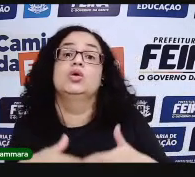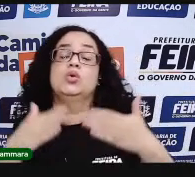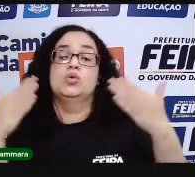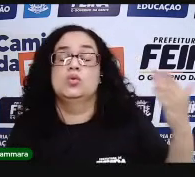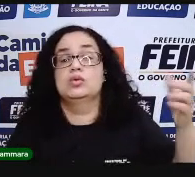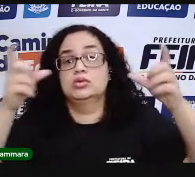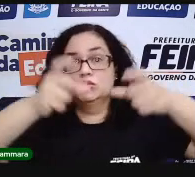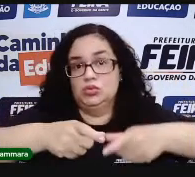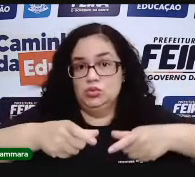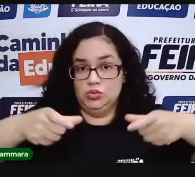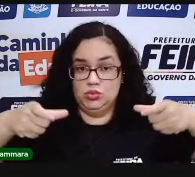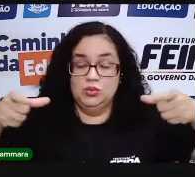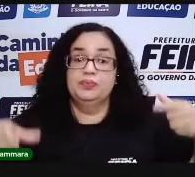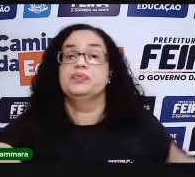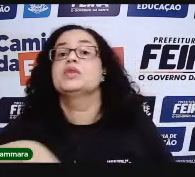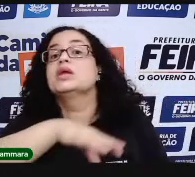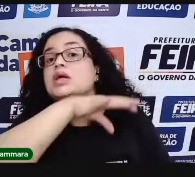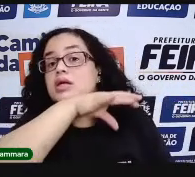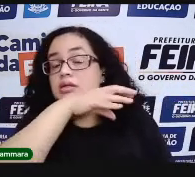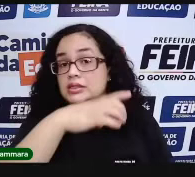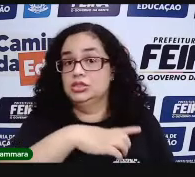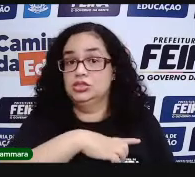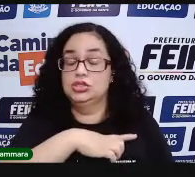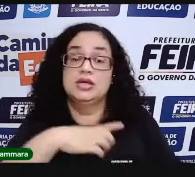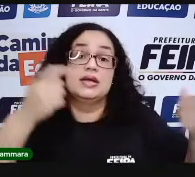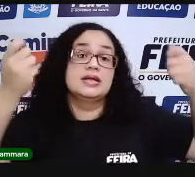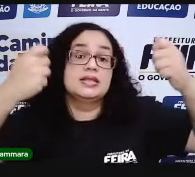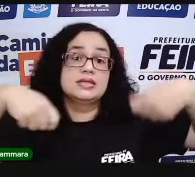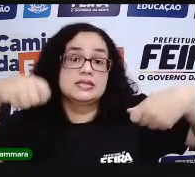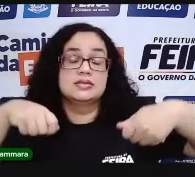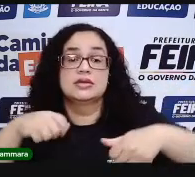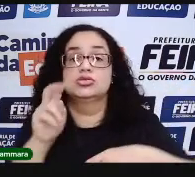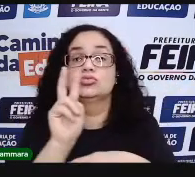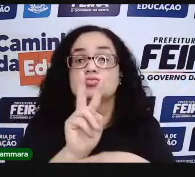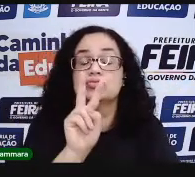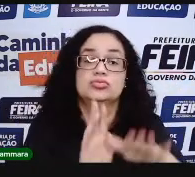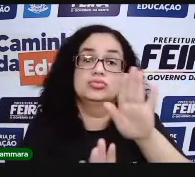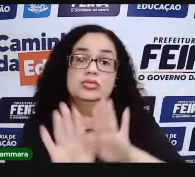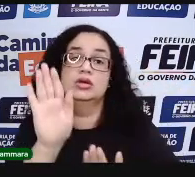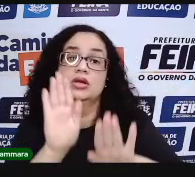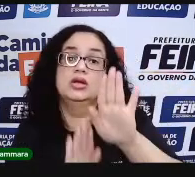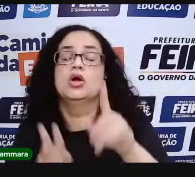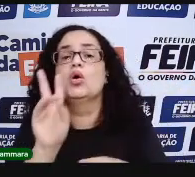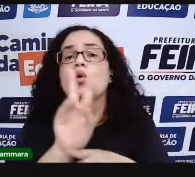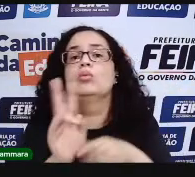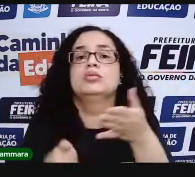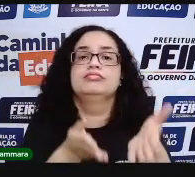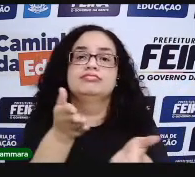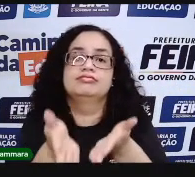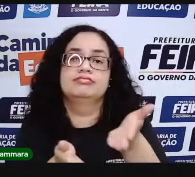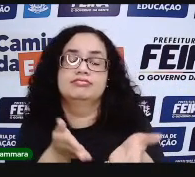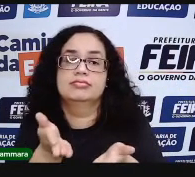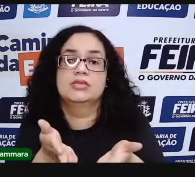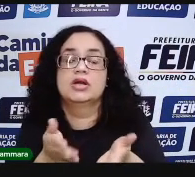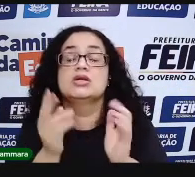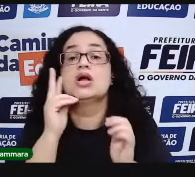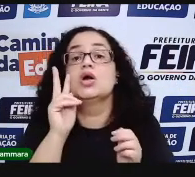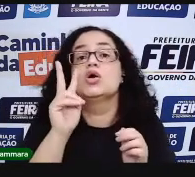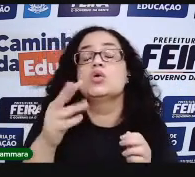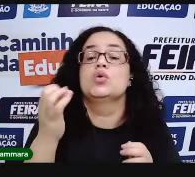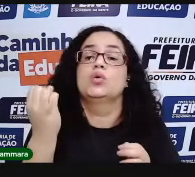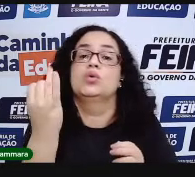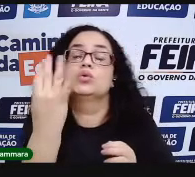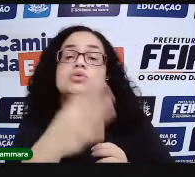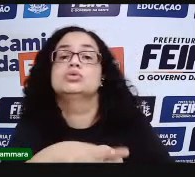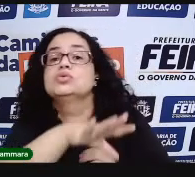Com esse aumento da quantidade de animais, surgiu a necessidade de um controle. Como é que o homem, ele ia controlar